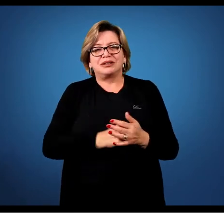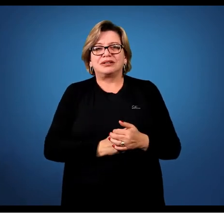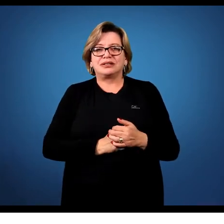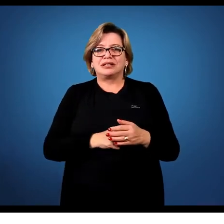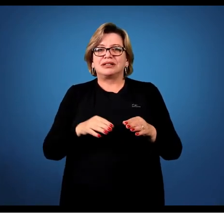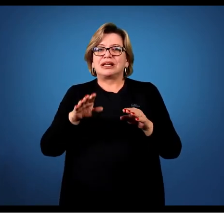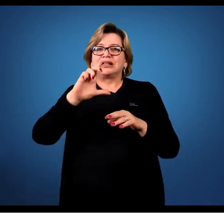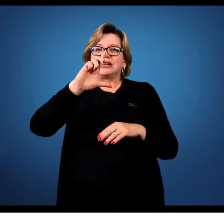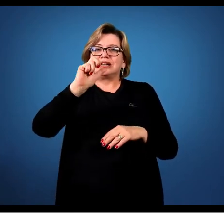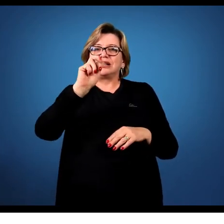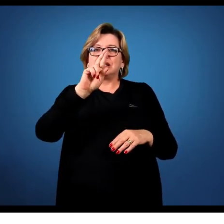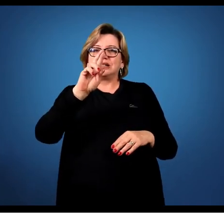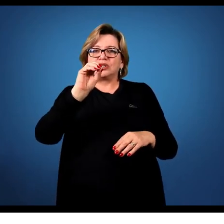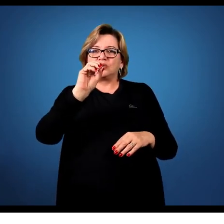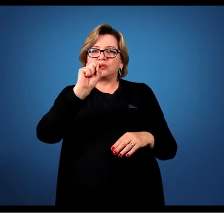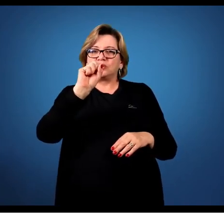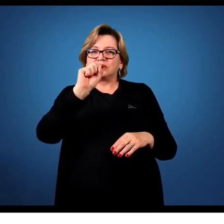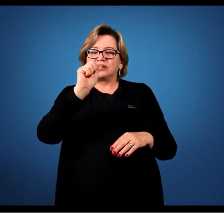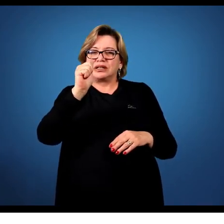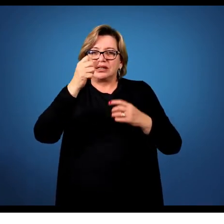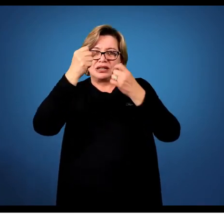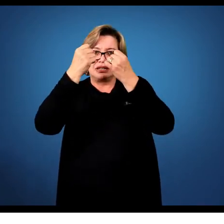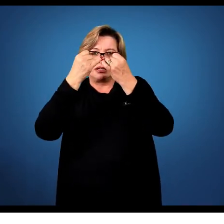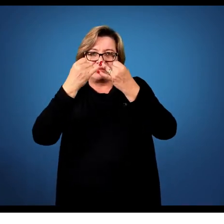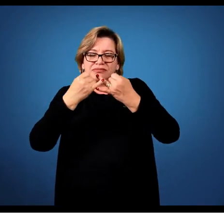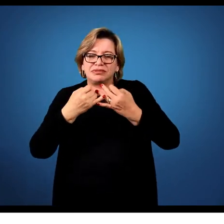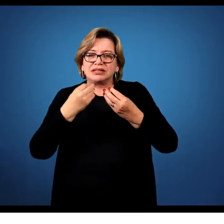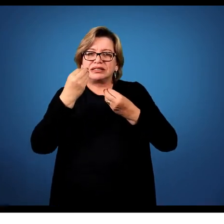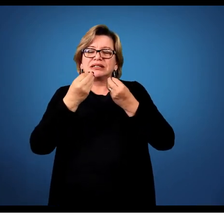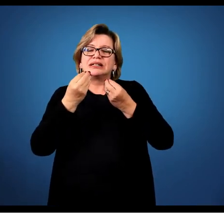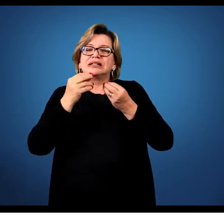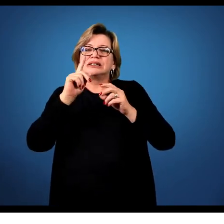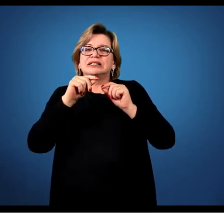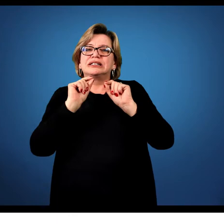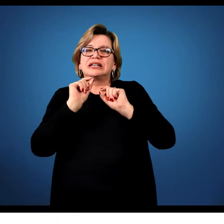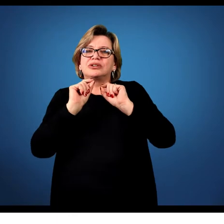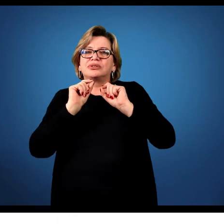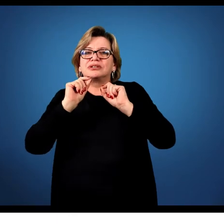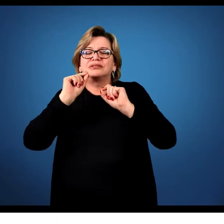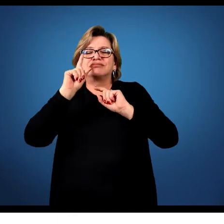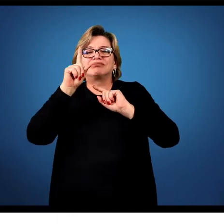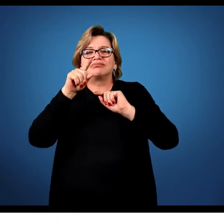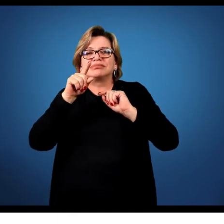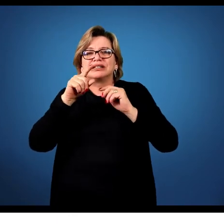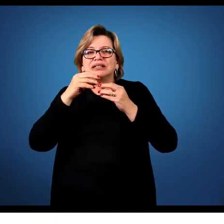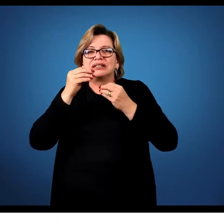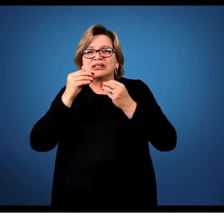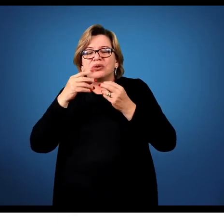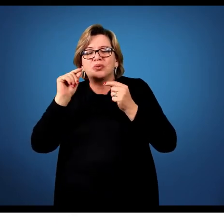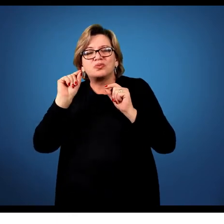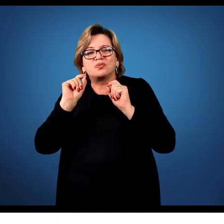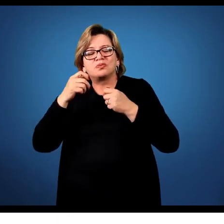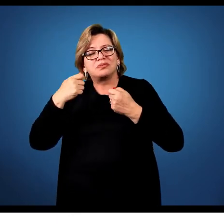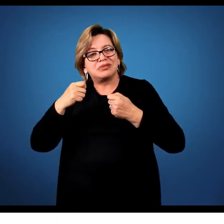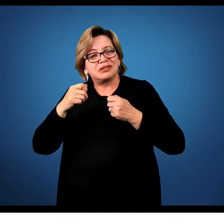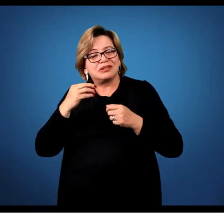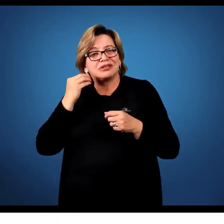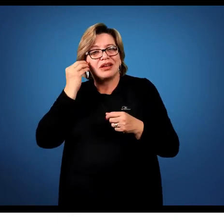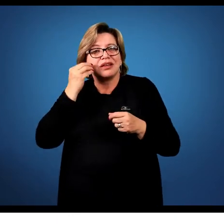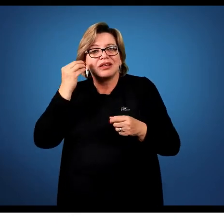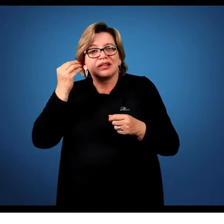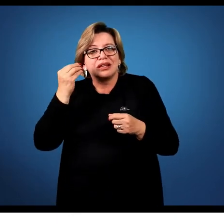o Larossa falando, casando bem certo com o que você falou ali da neurociência, que é, então o que que é, o que que eu preciso para ter uma experiência